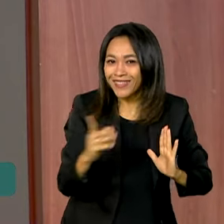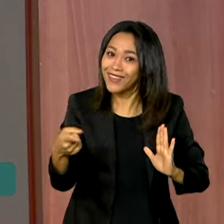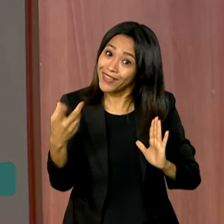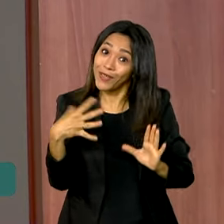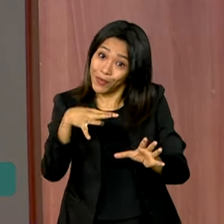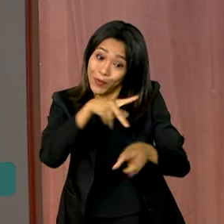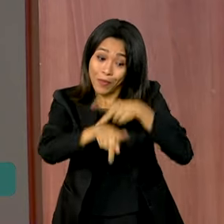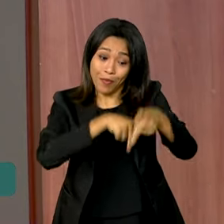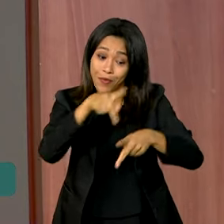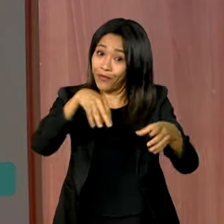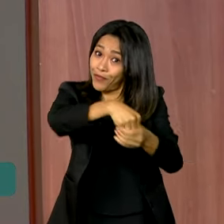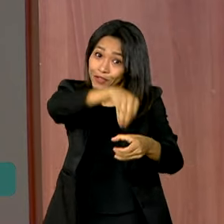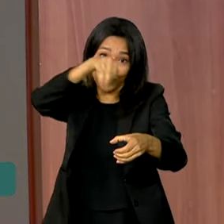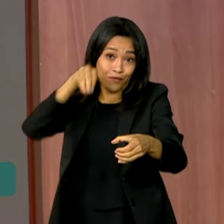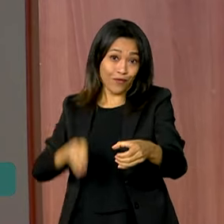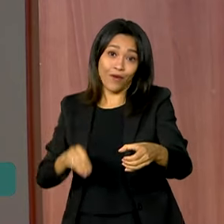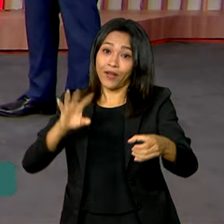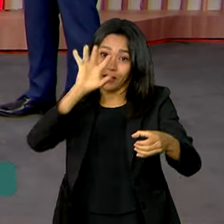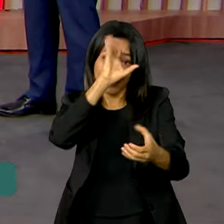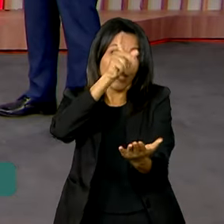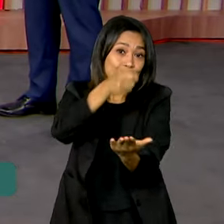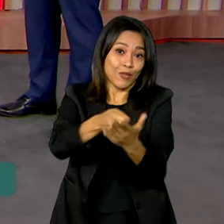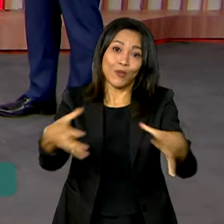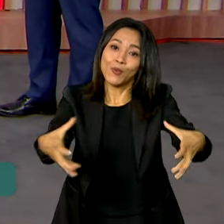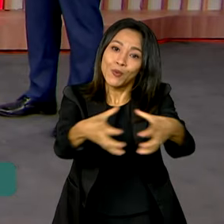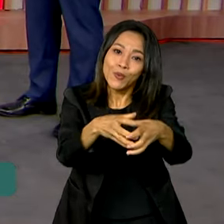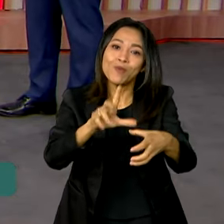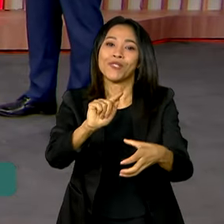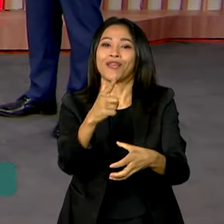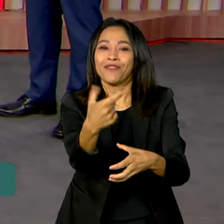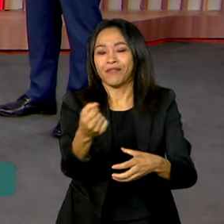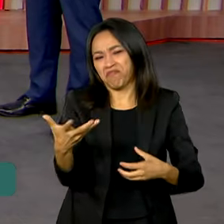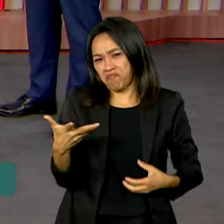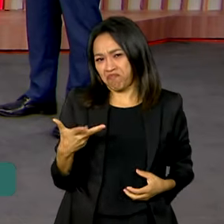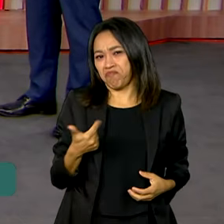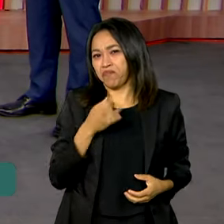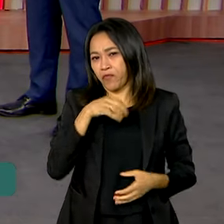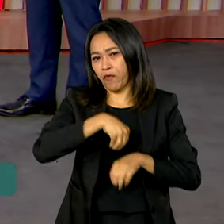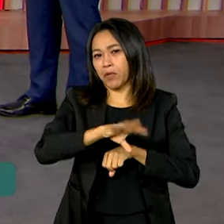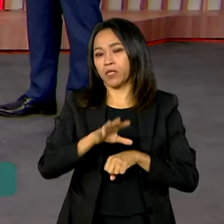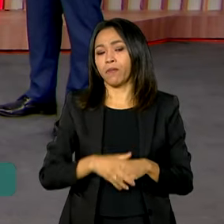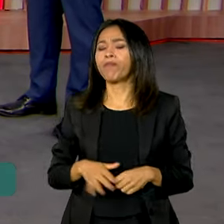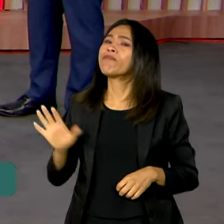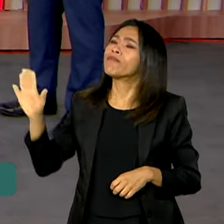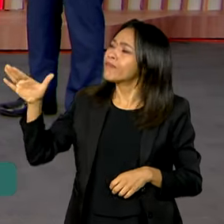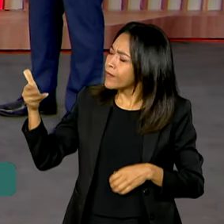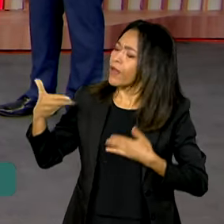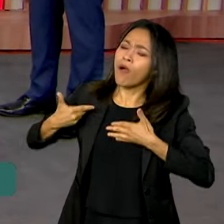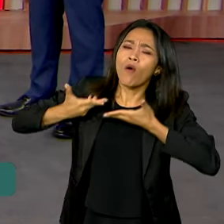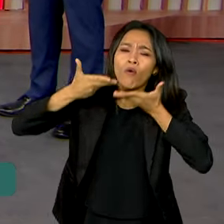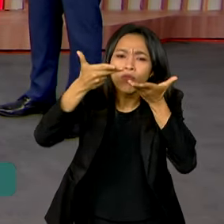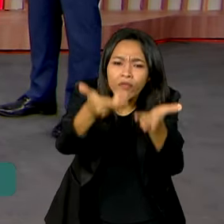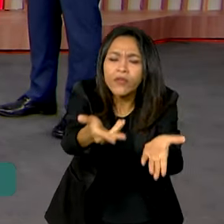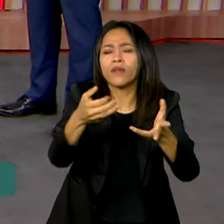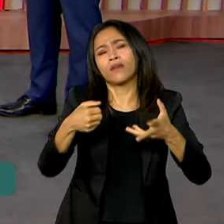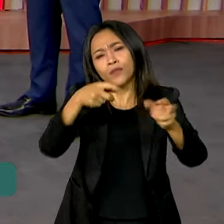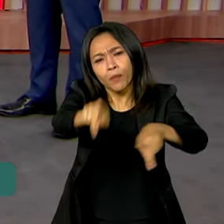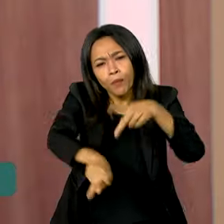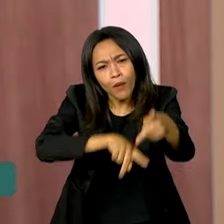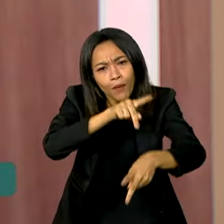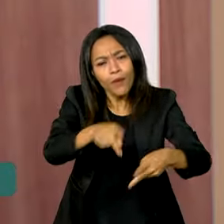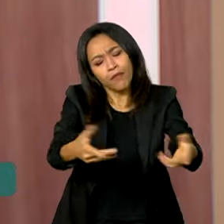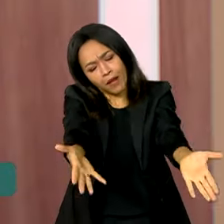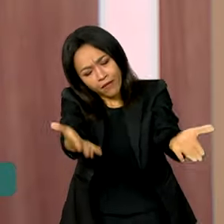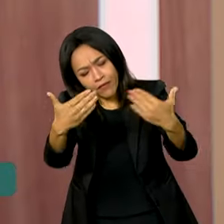da participação e das decisões do G20. Excelente notícia, né? Por falar nisso, ministro, faça um convite aí para o povo participar do